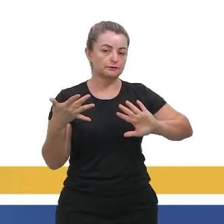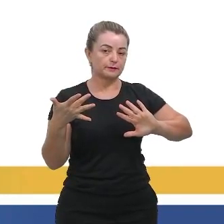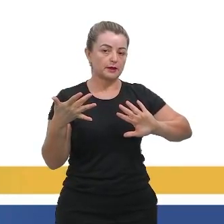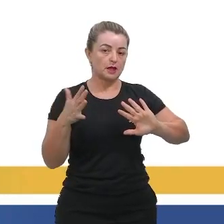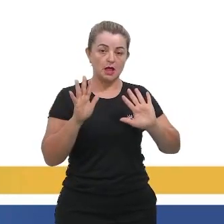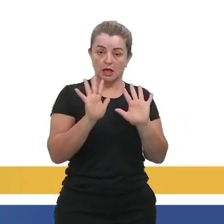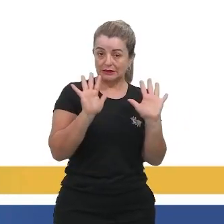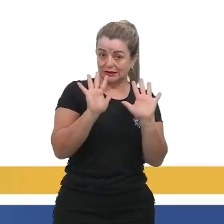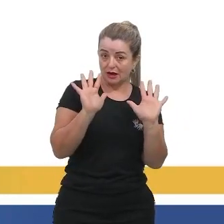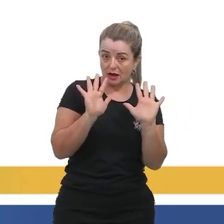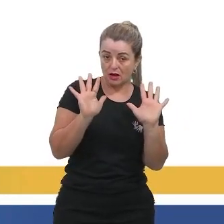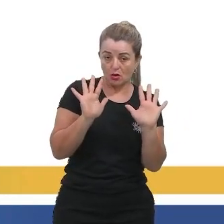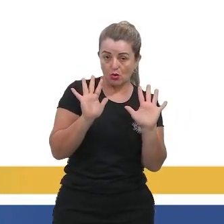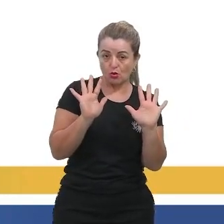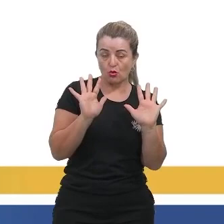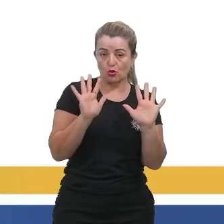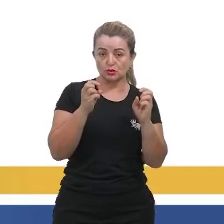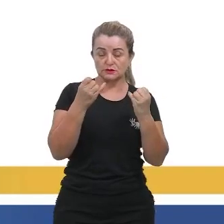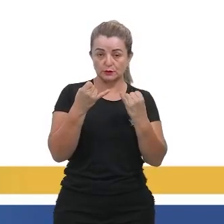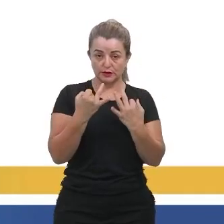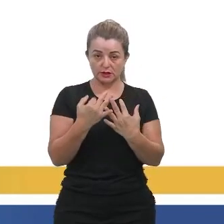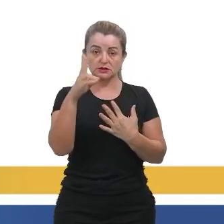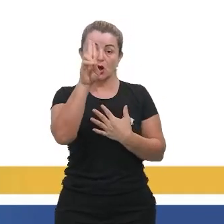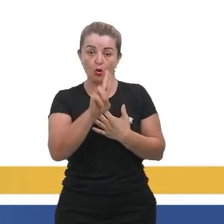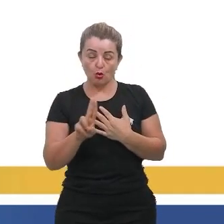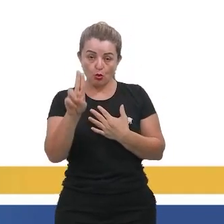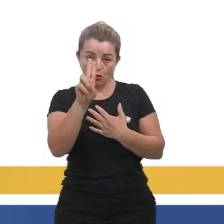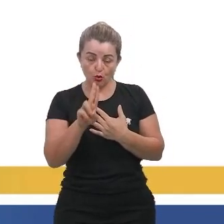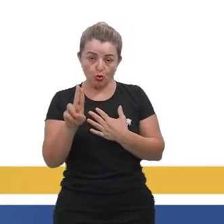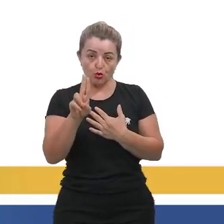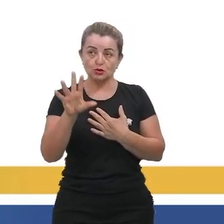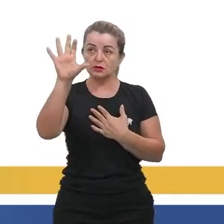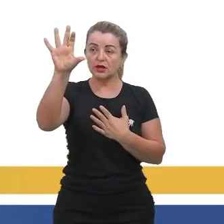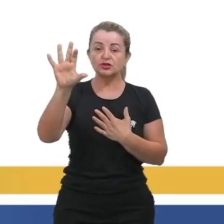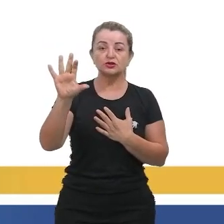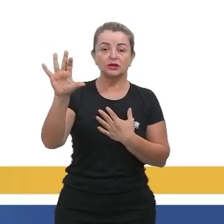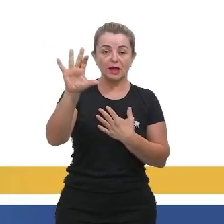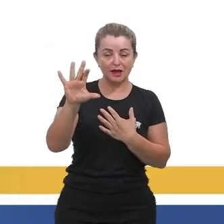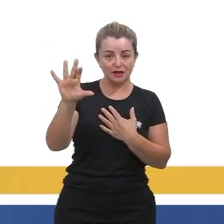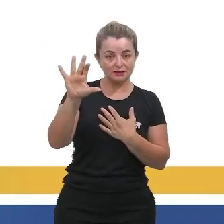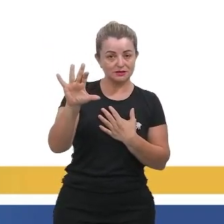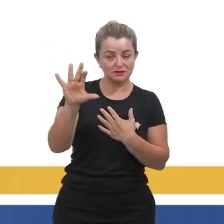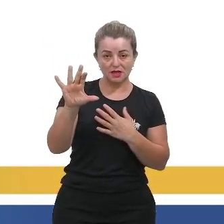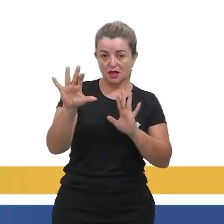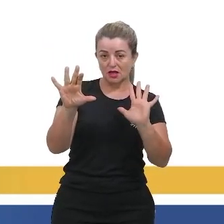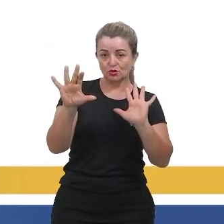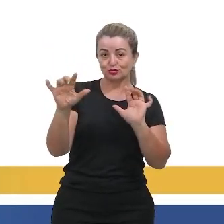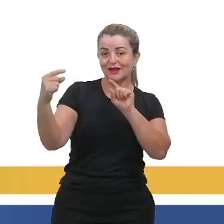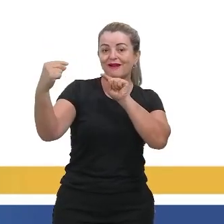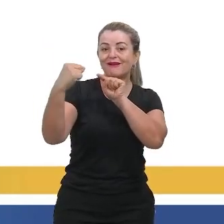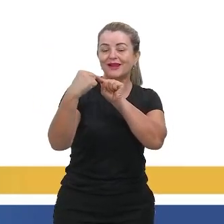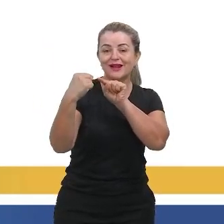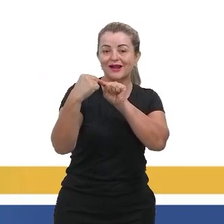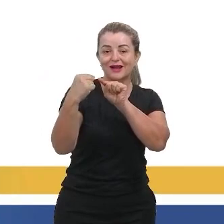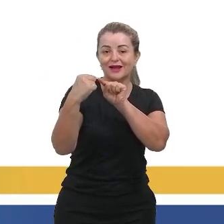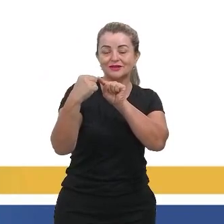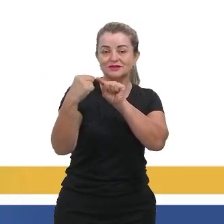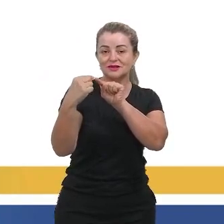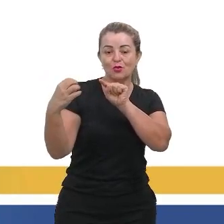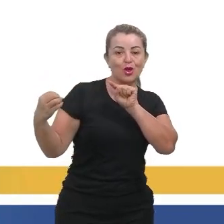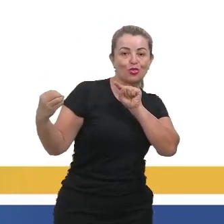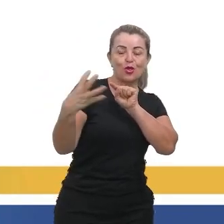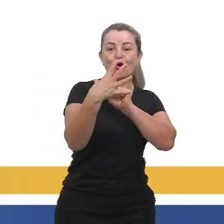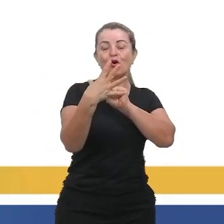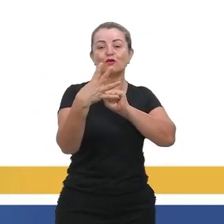fala em usos regionais, registro de usos regionais, não está ligado exatamente a novos